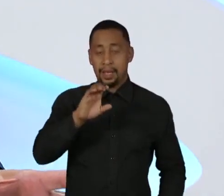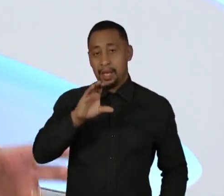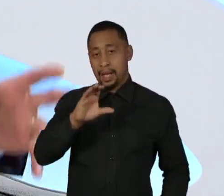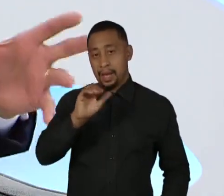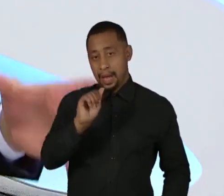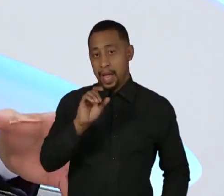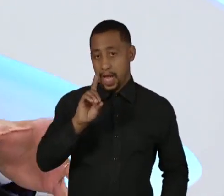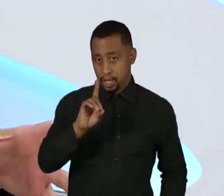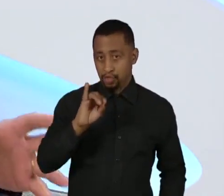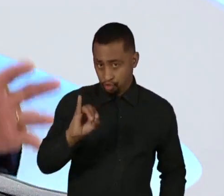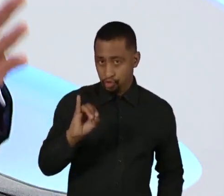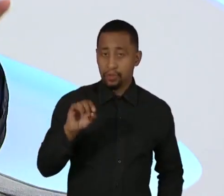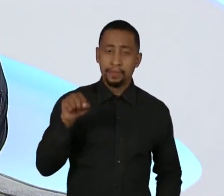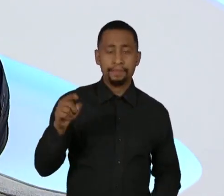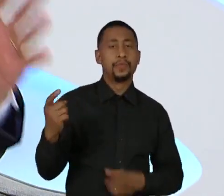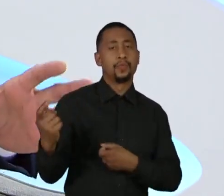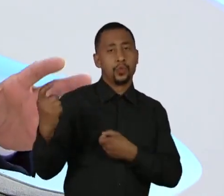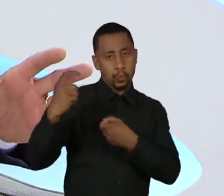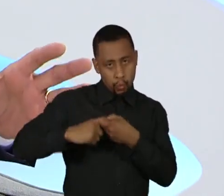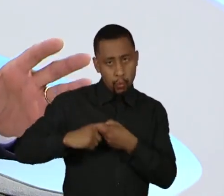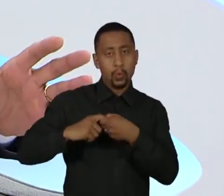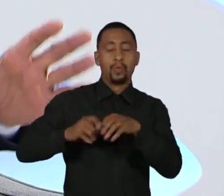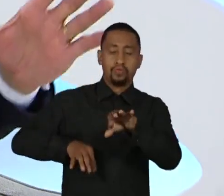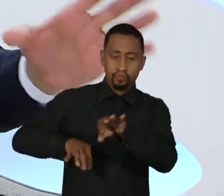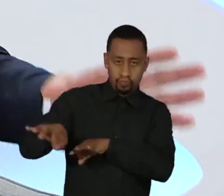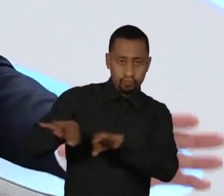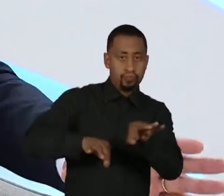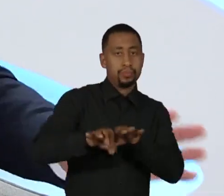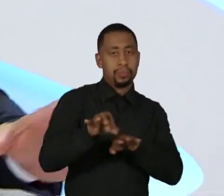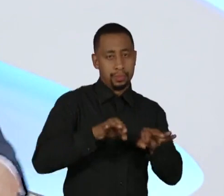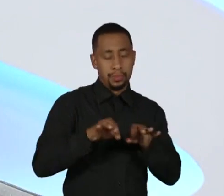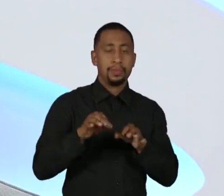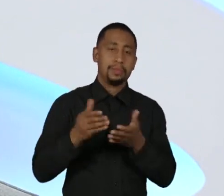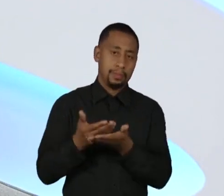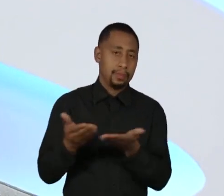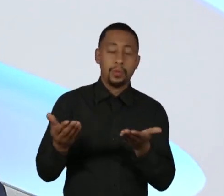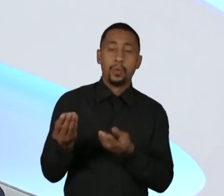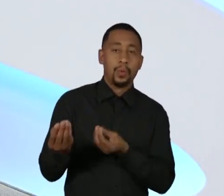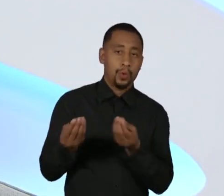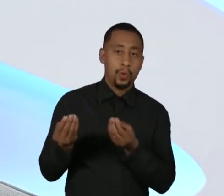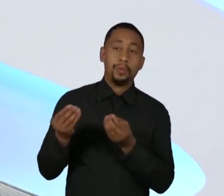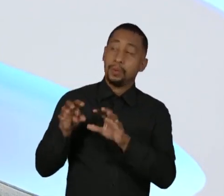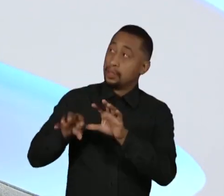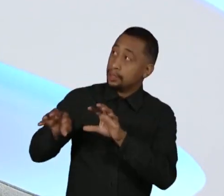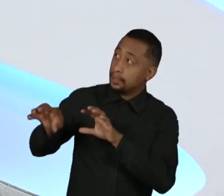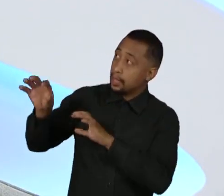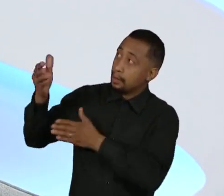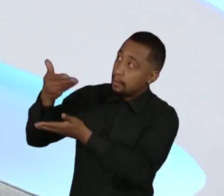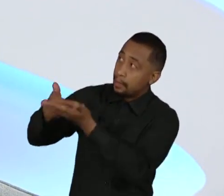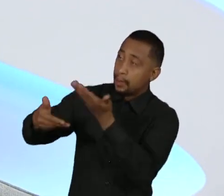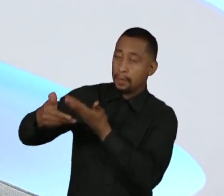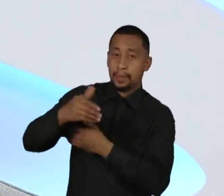e com os Estados essas duas importâncias políticas que a gente quer em breve apresentar e lançar pelo Ministério.